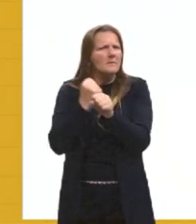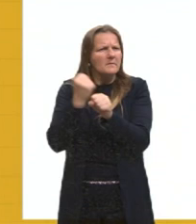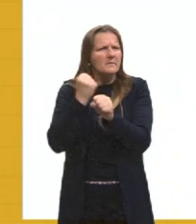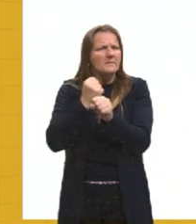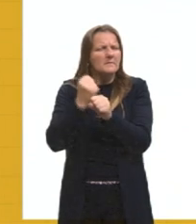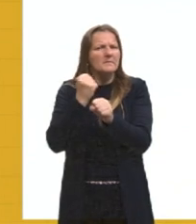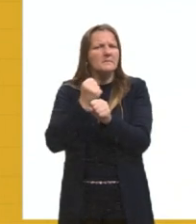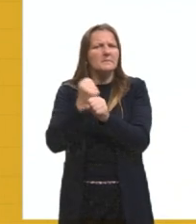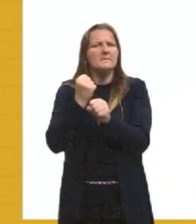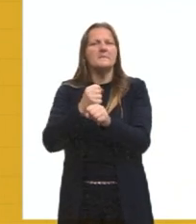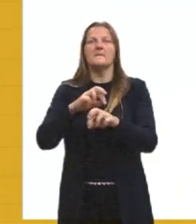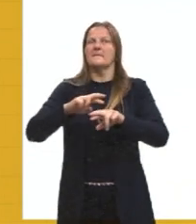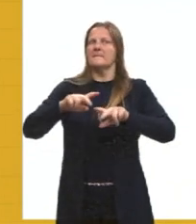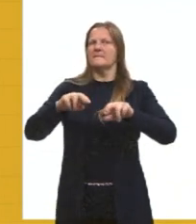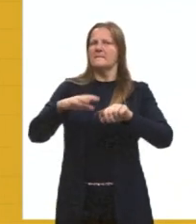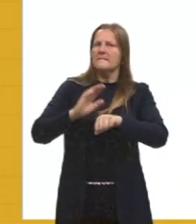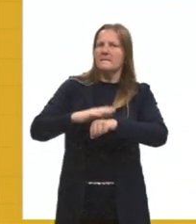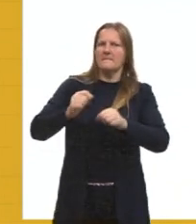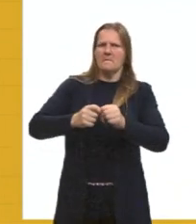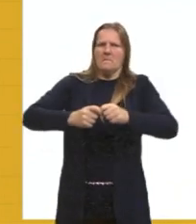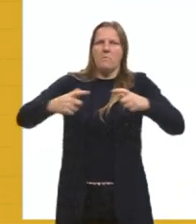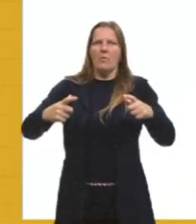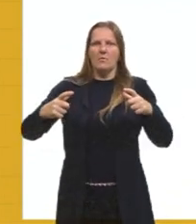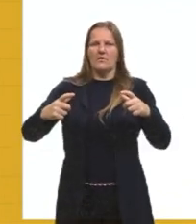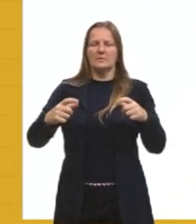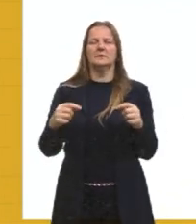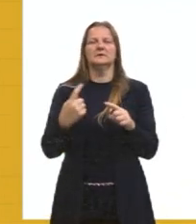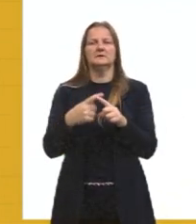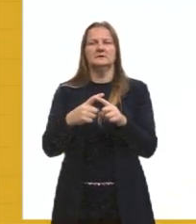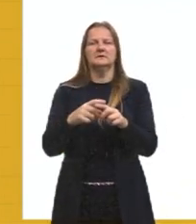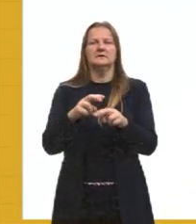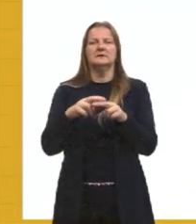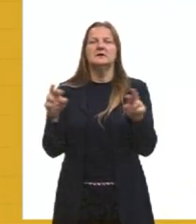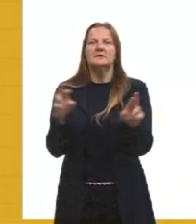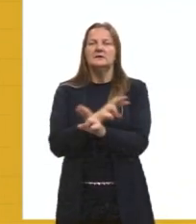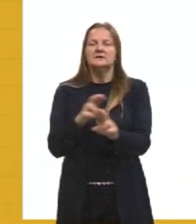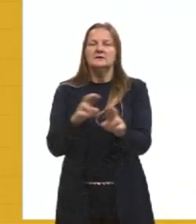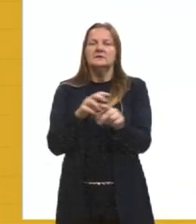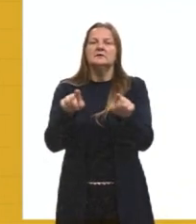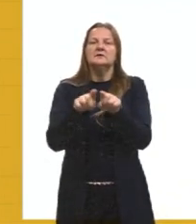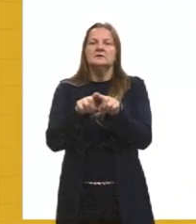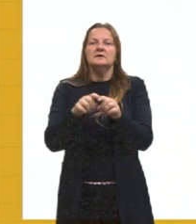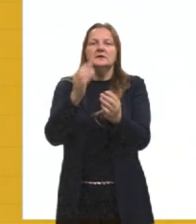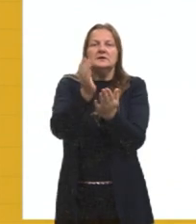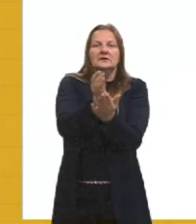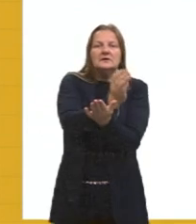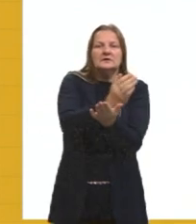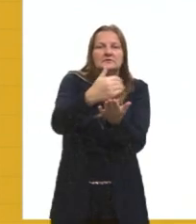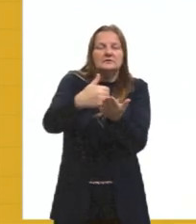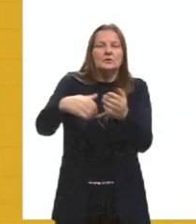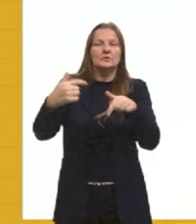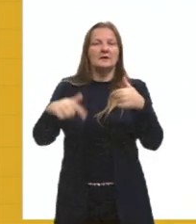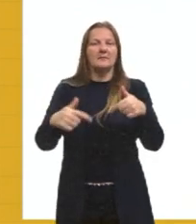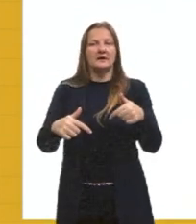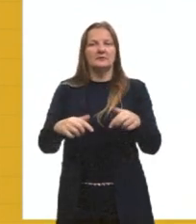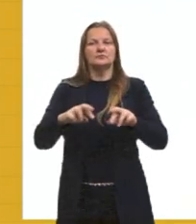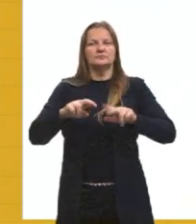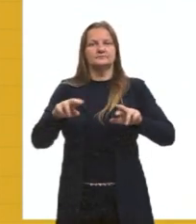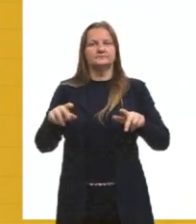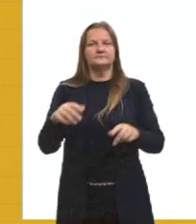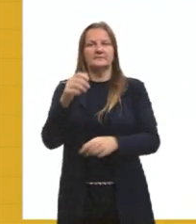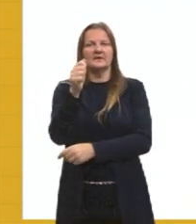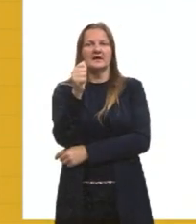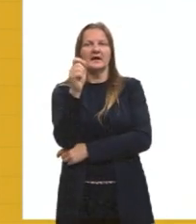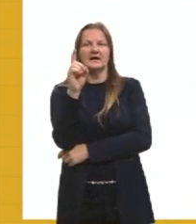ter muito mais produtividade. Outra coisa que vai relacionar isso aí vai ser a divisão do trabalho. A DIT, né?